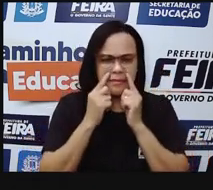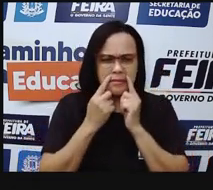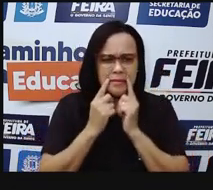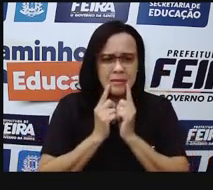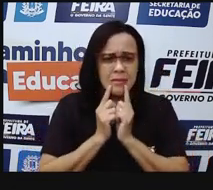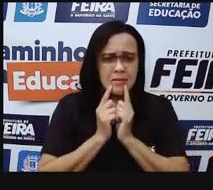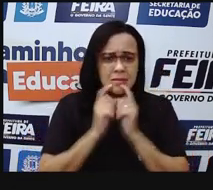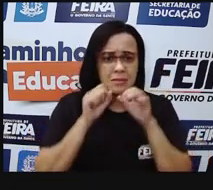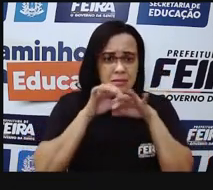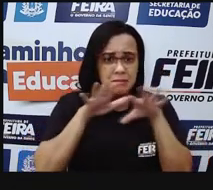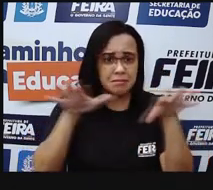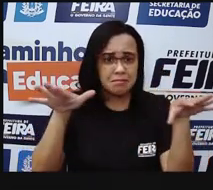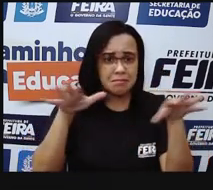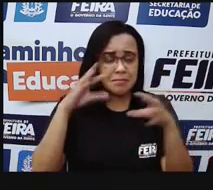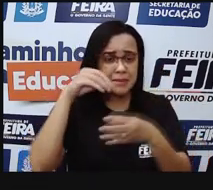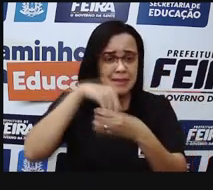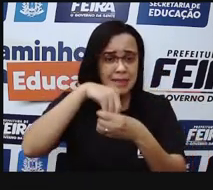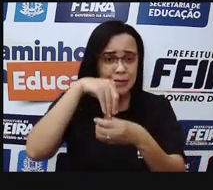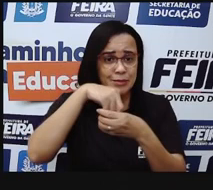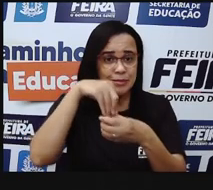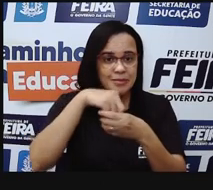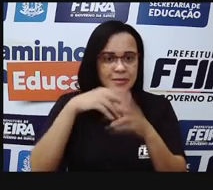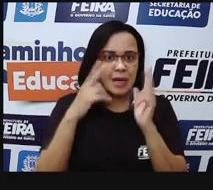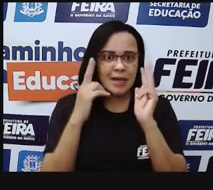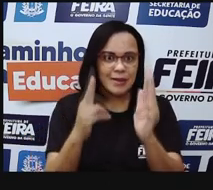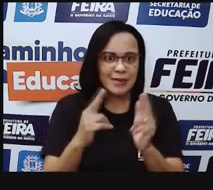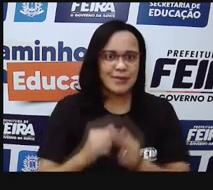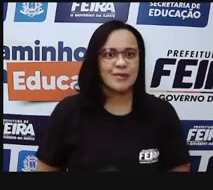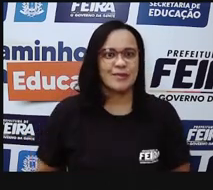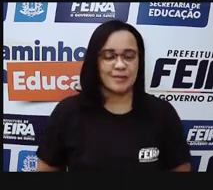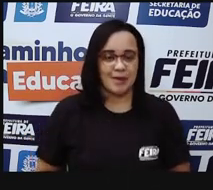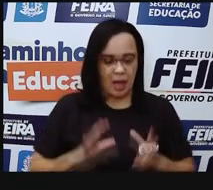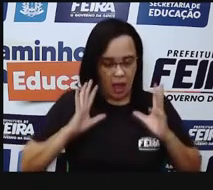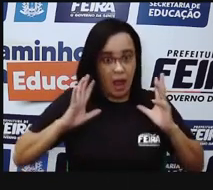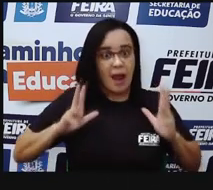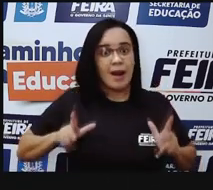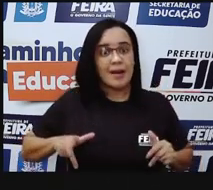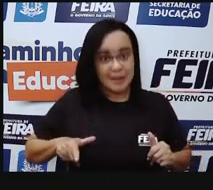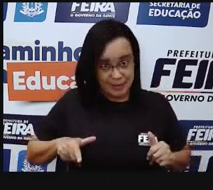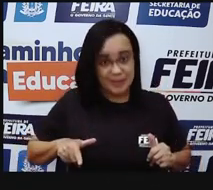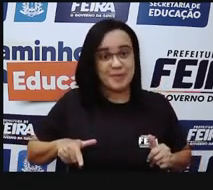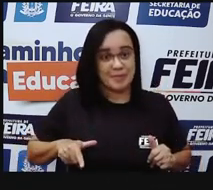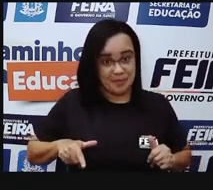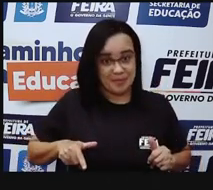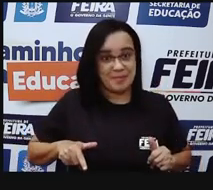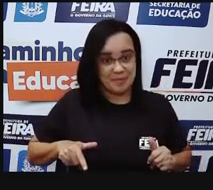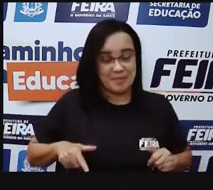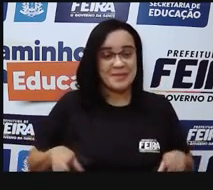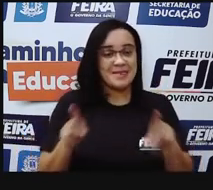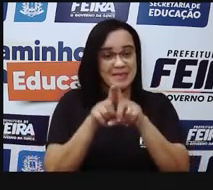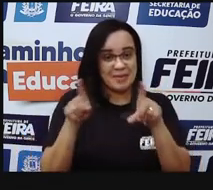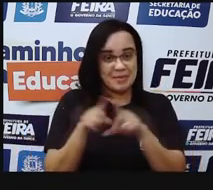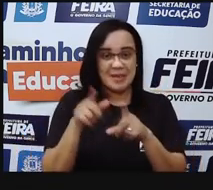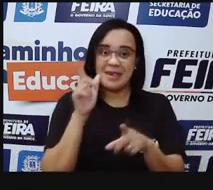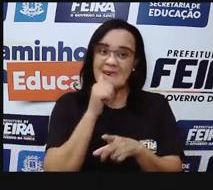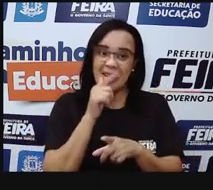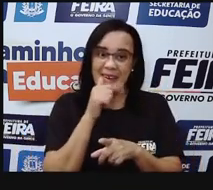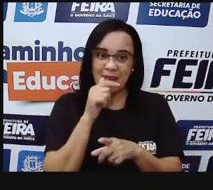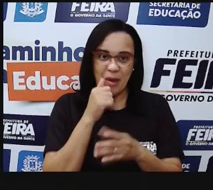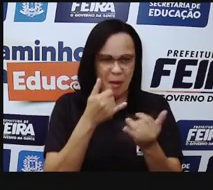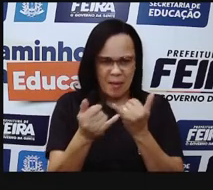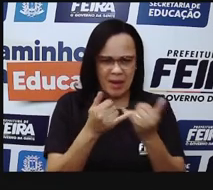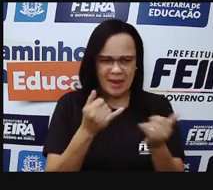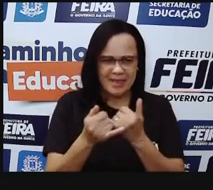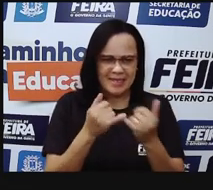olho, né? Nessa parte externa aqui do nosso olho, que hidrata, que hidrata, limpa e, inclusive,